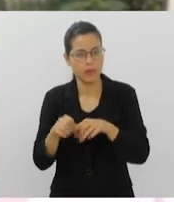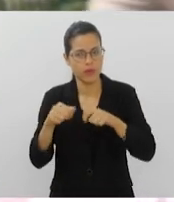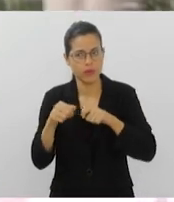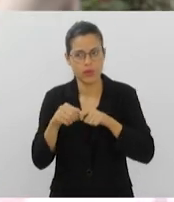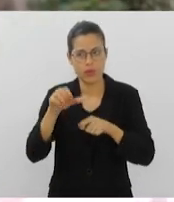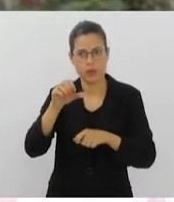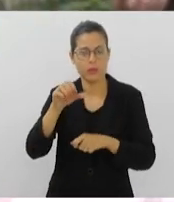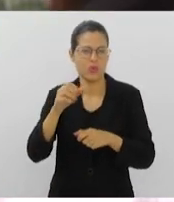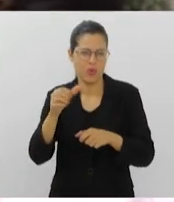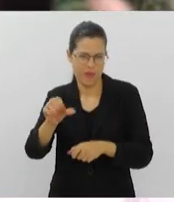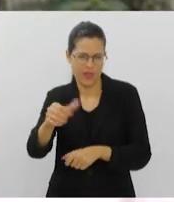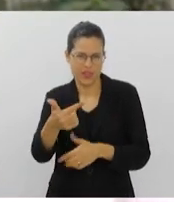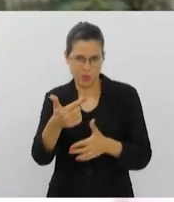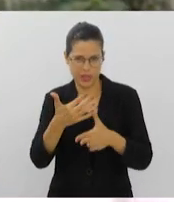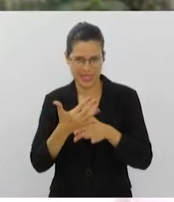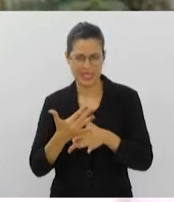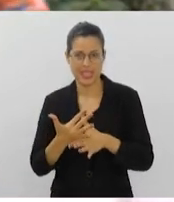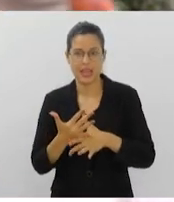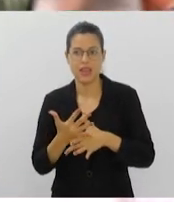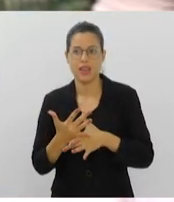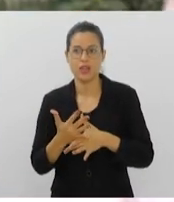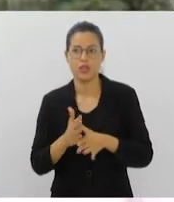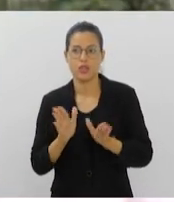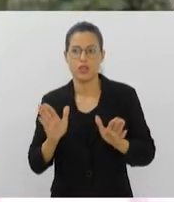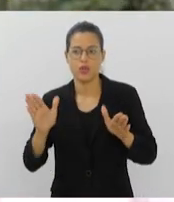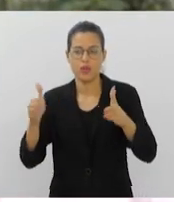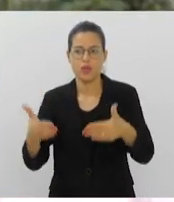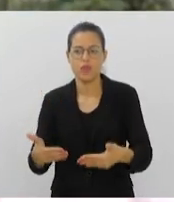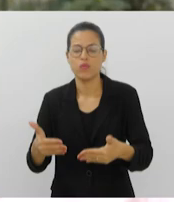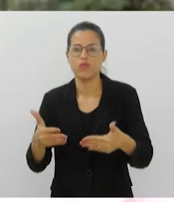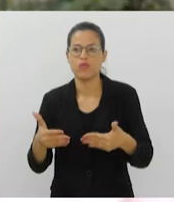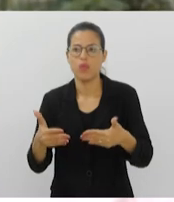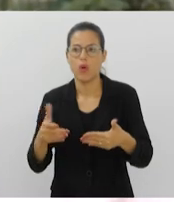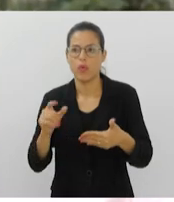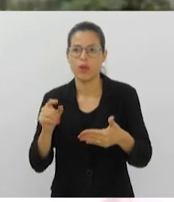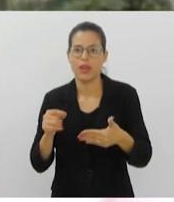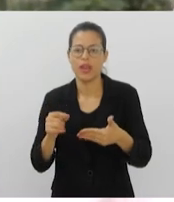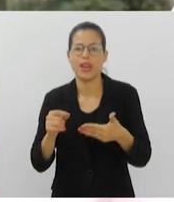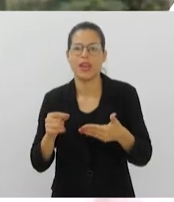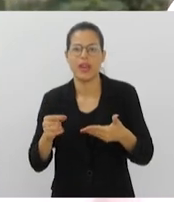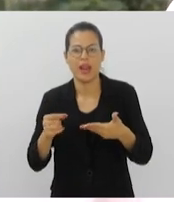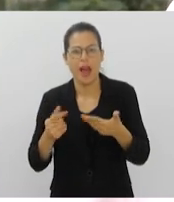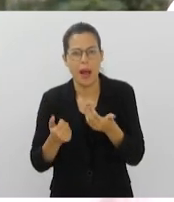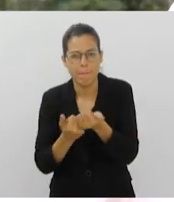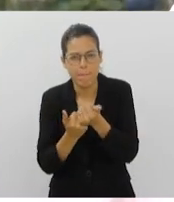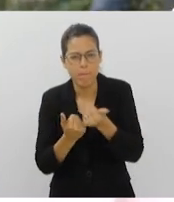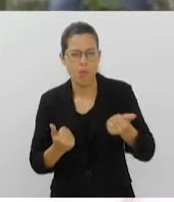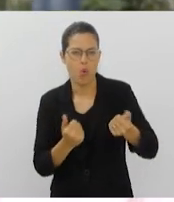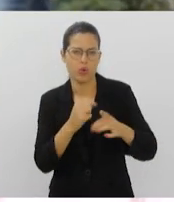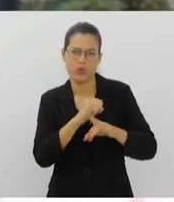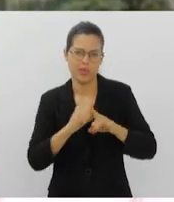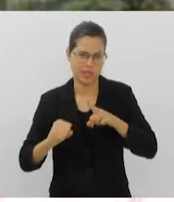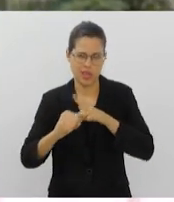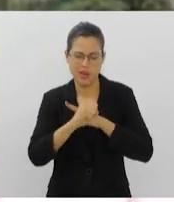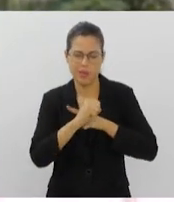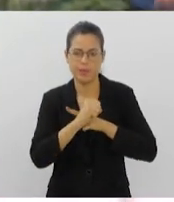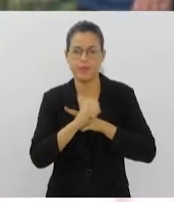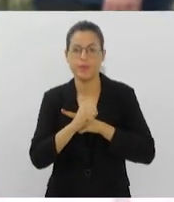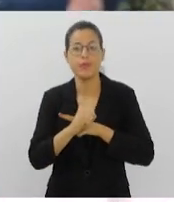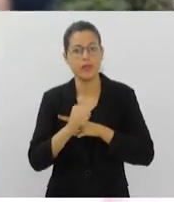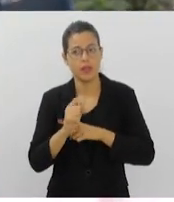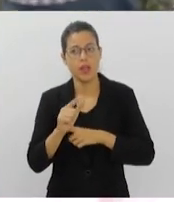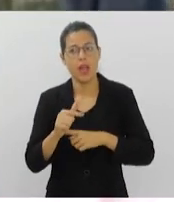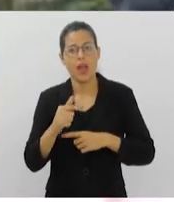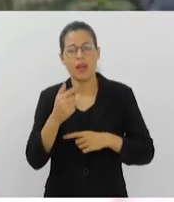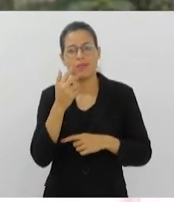92 municípios voltados para a média complexidade, que seria para a assistência social. E é isso, é